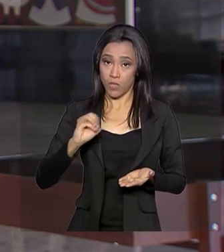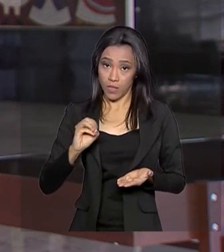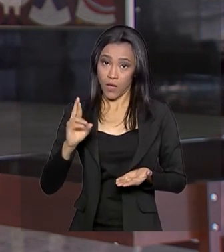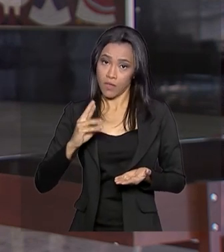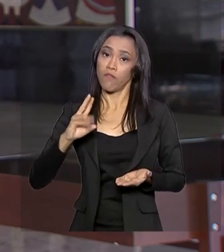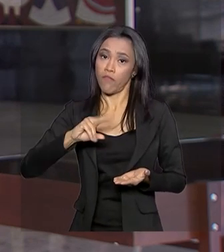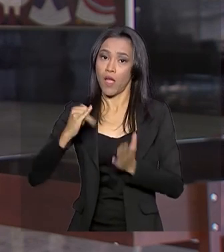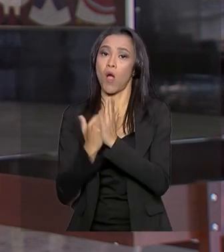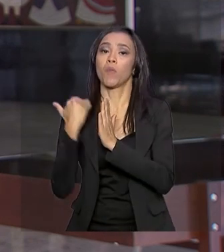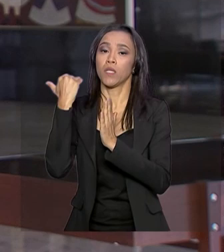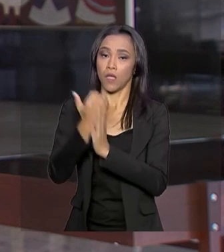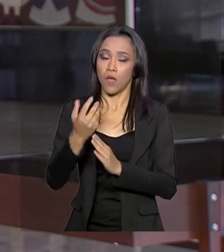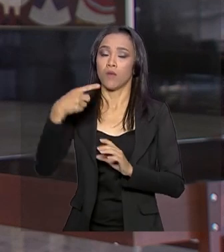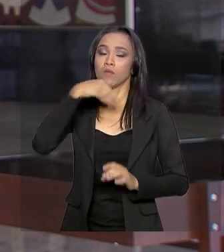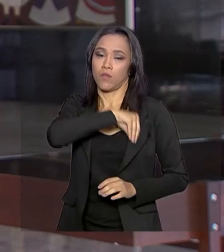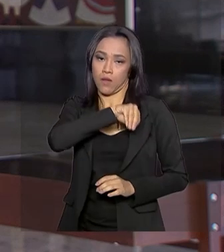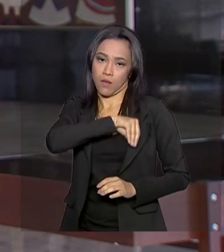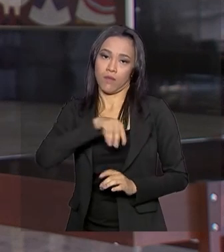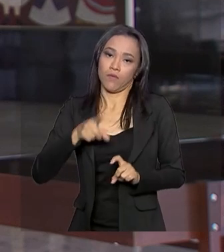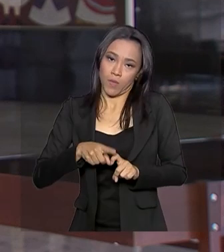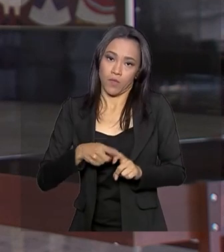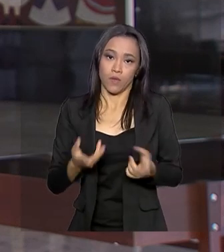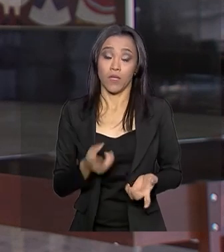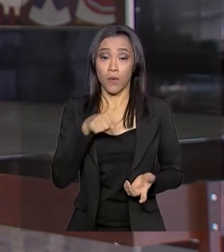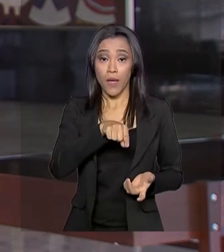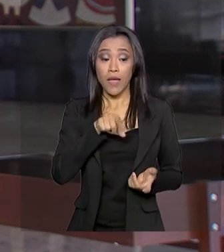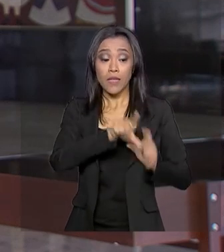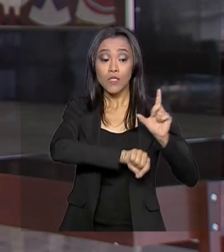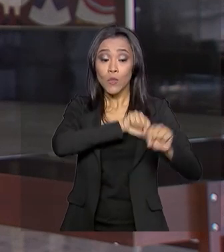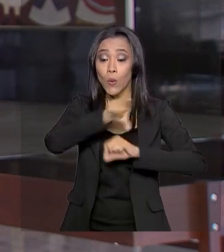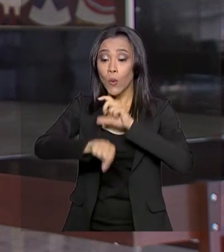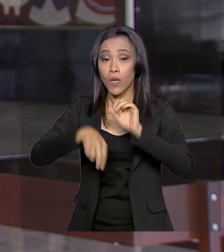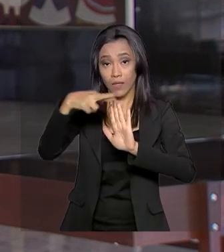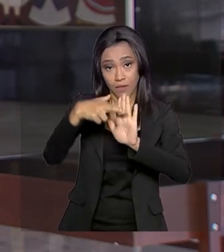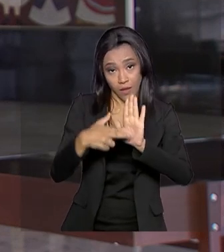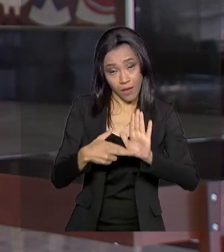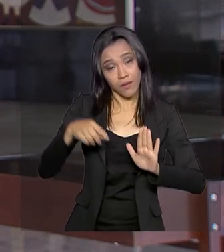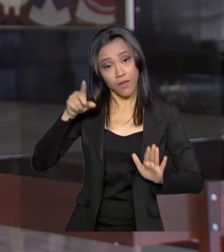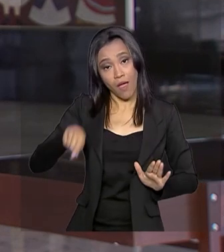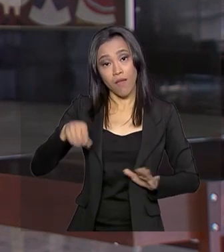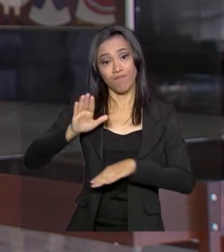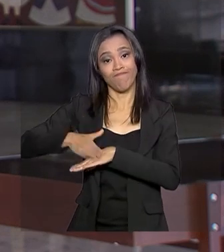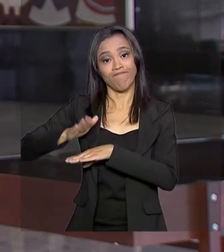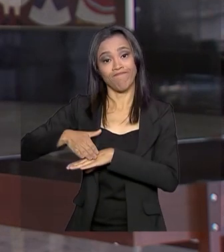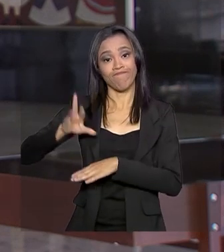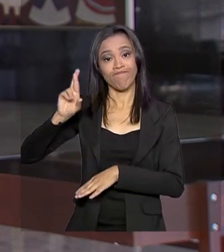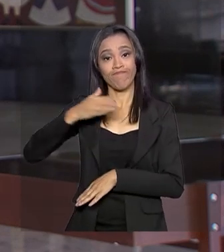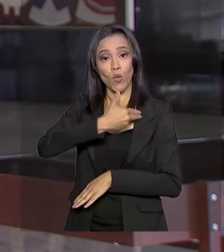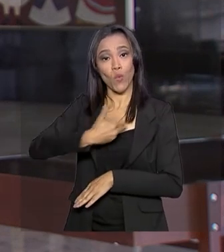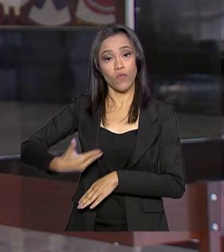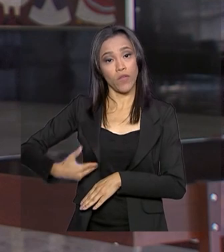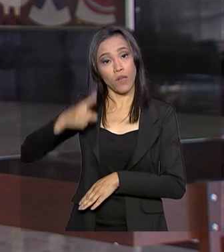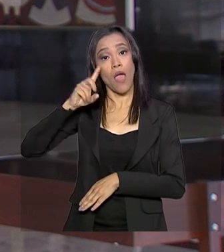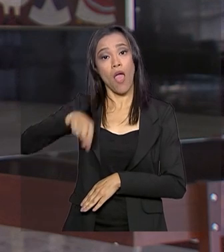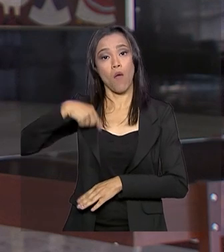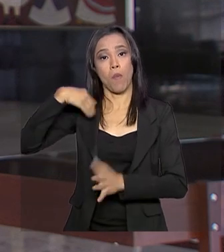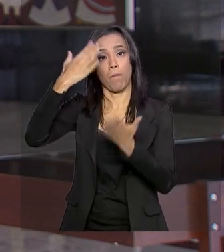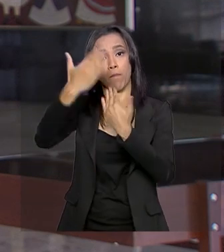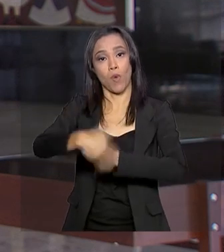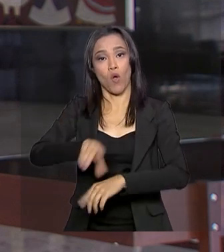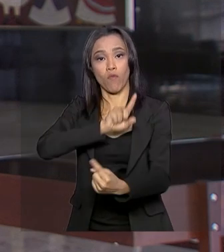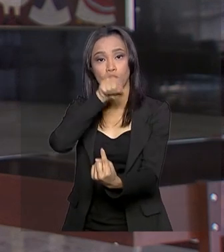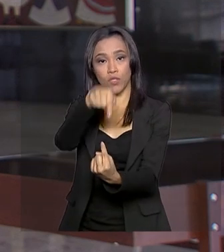deve aumentar. A seleção para esse novo programa vai ser feita, segundo o governo, por meio de uma prova objetiva.